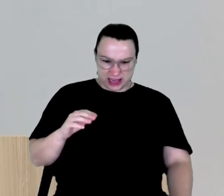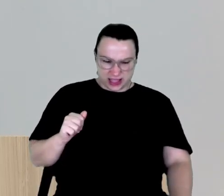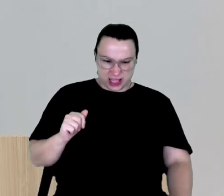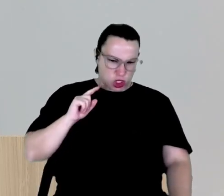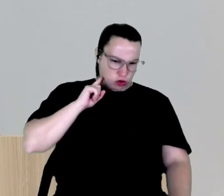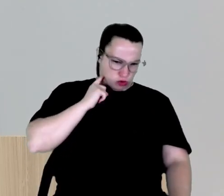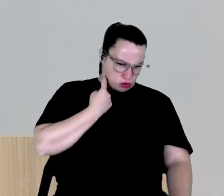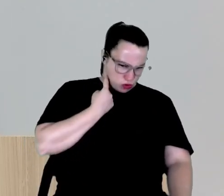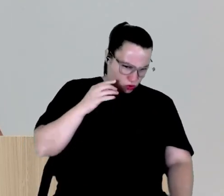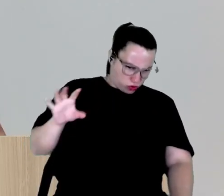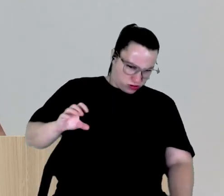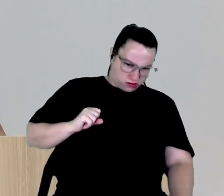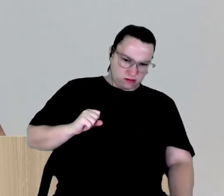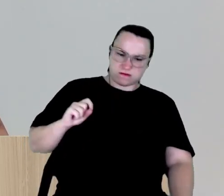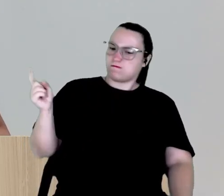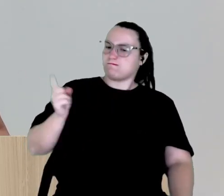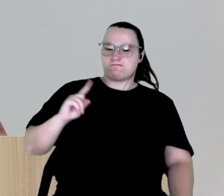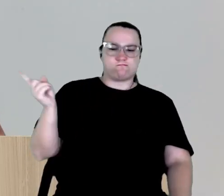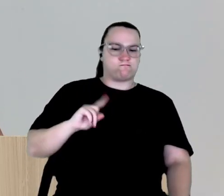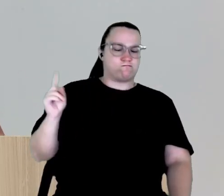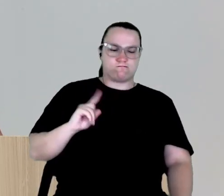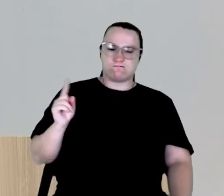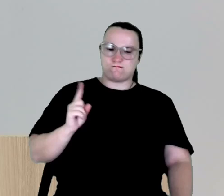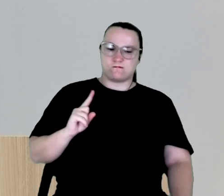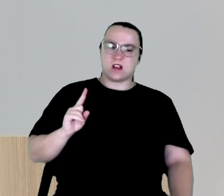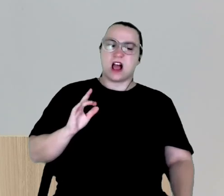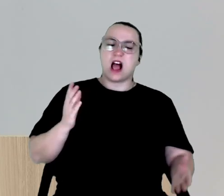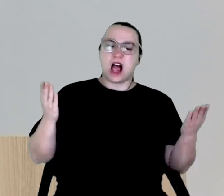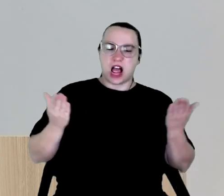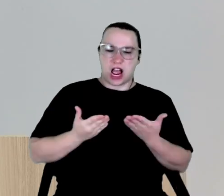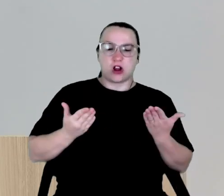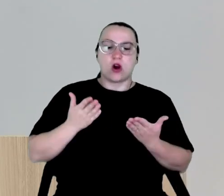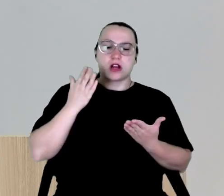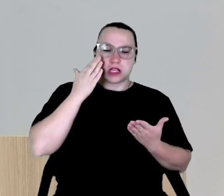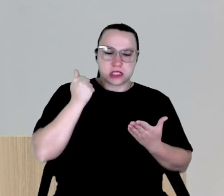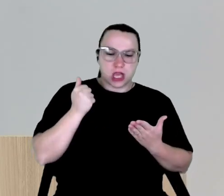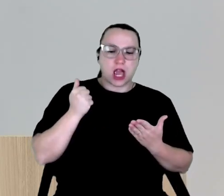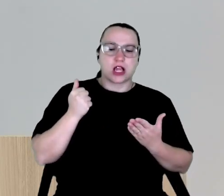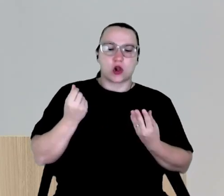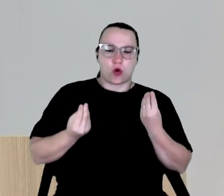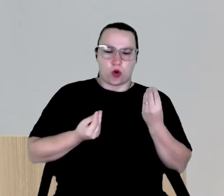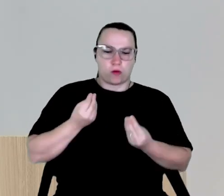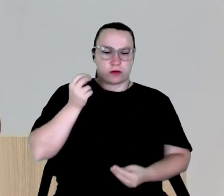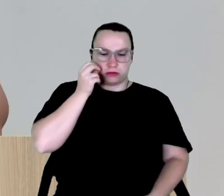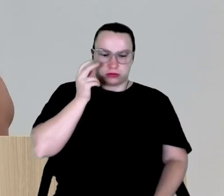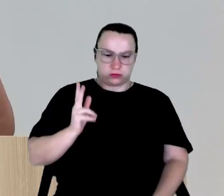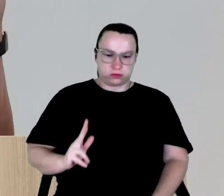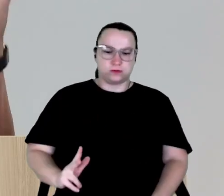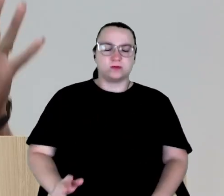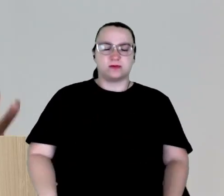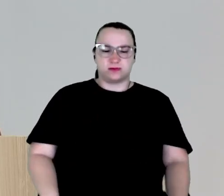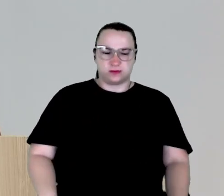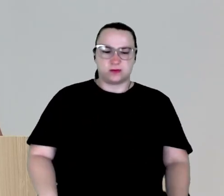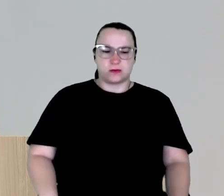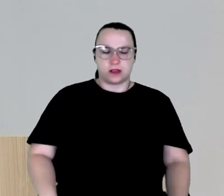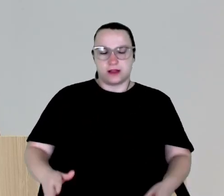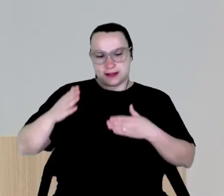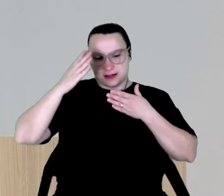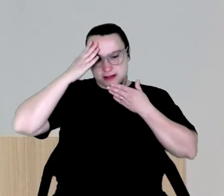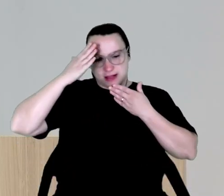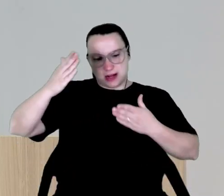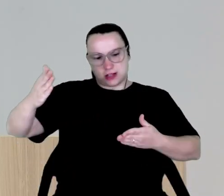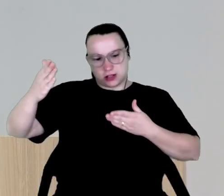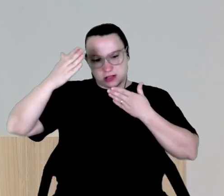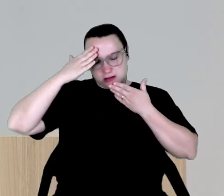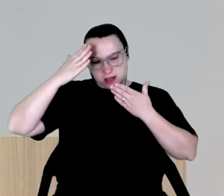muitos foram. Não. Jamais. Mas agora eu sei lidar com essa sujeira. E é isso, gente. Gratidão é o que eu sinto